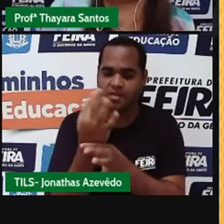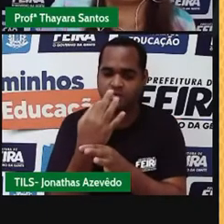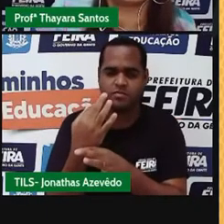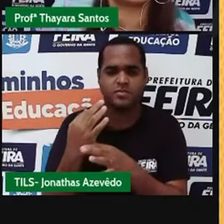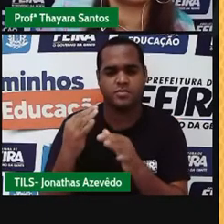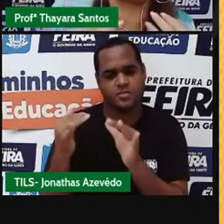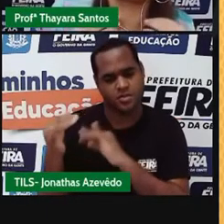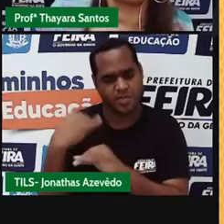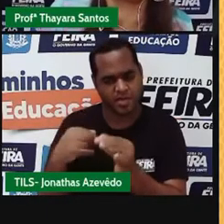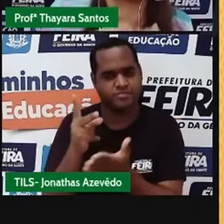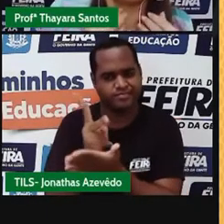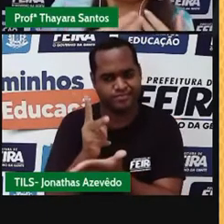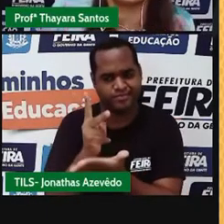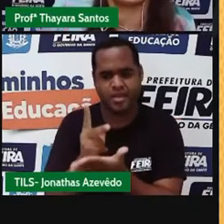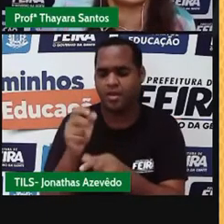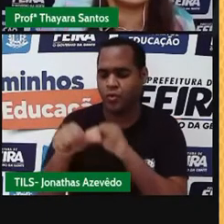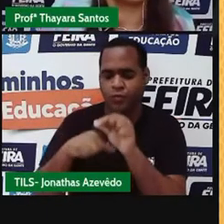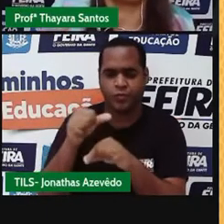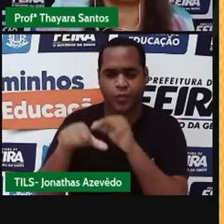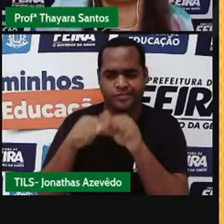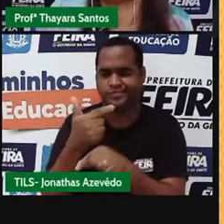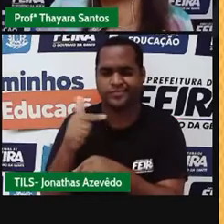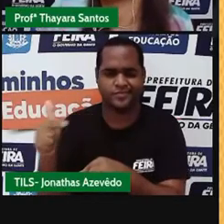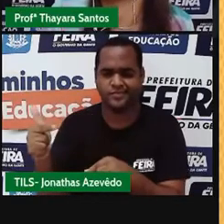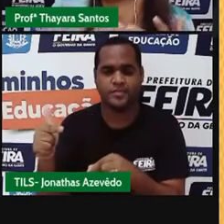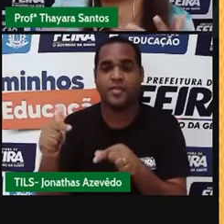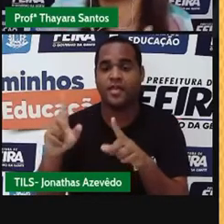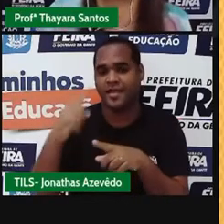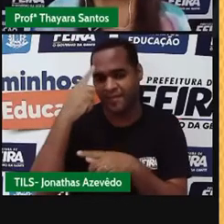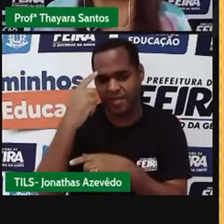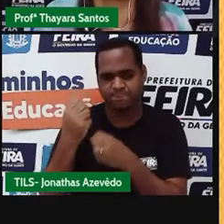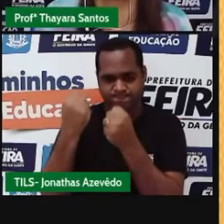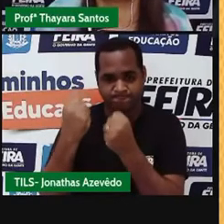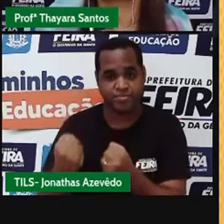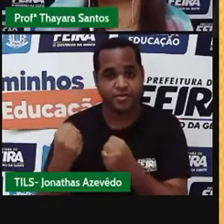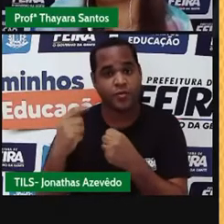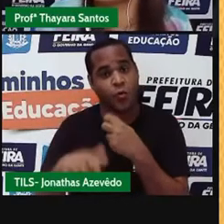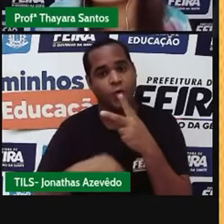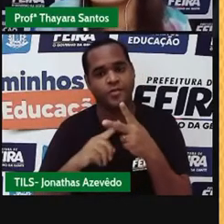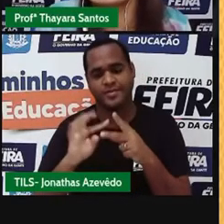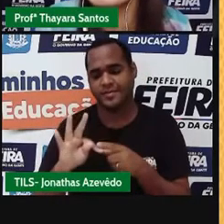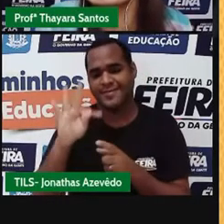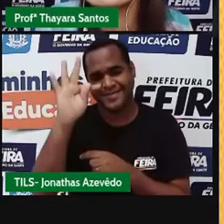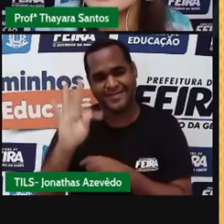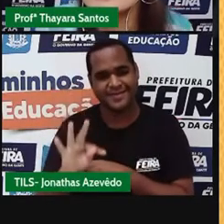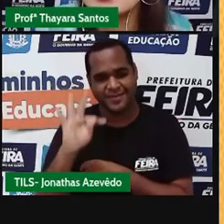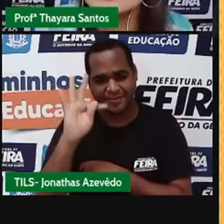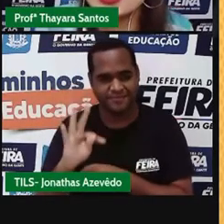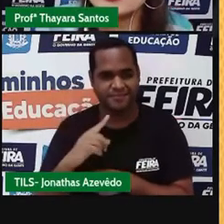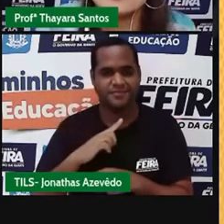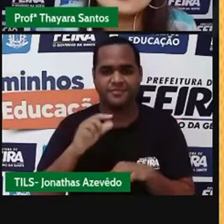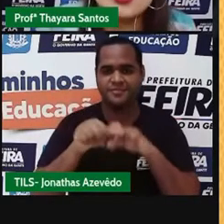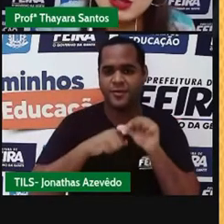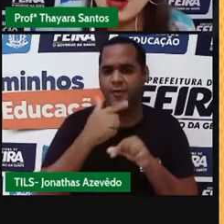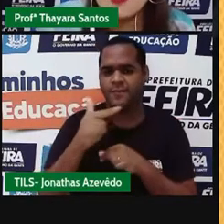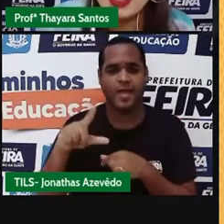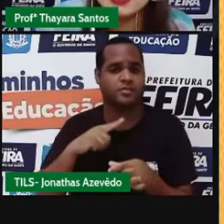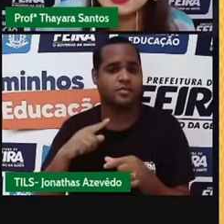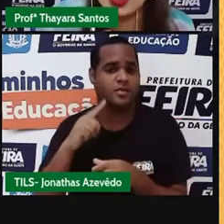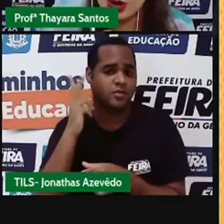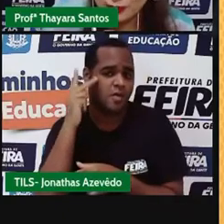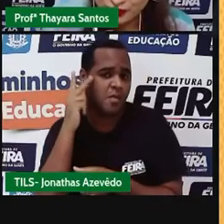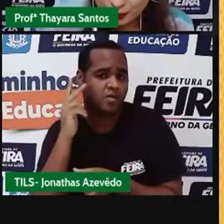constantes, elas não se alteram. Por exemplo, a pressão e a temperatura dessas substâncias, elas não se alteram em condições